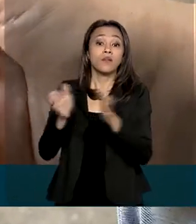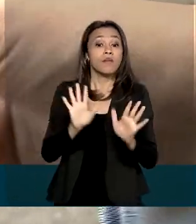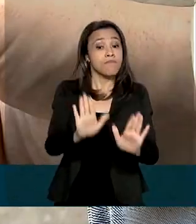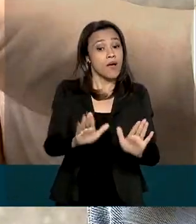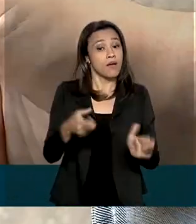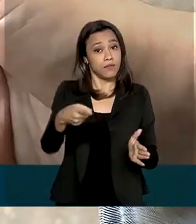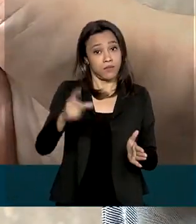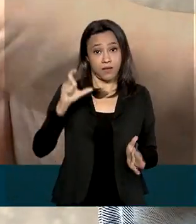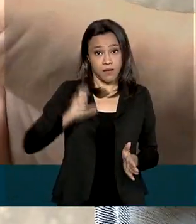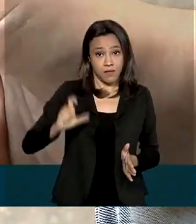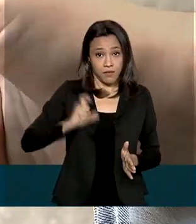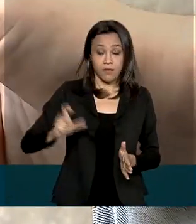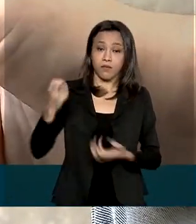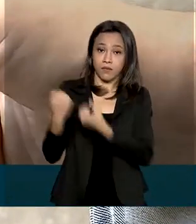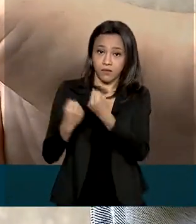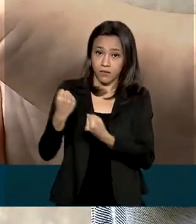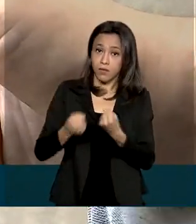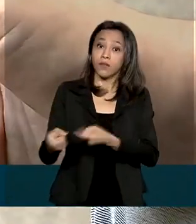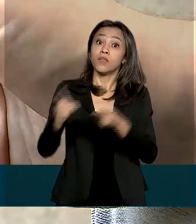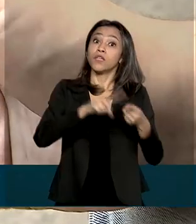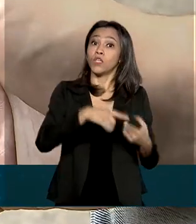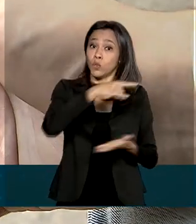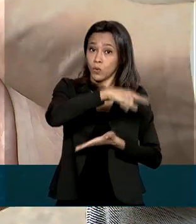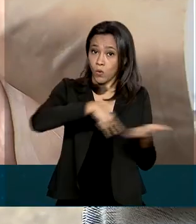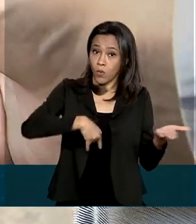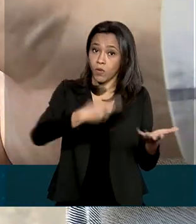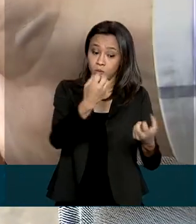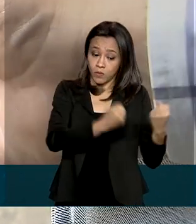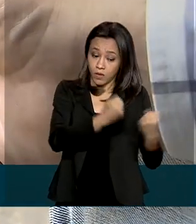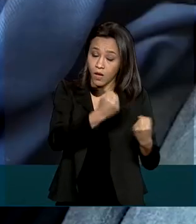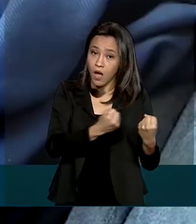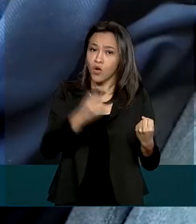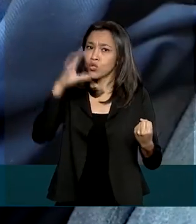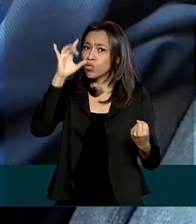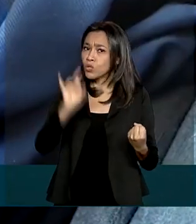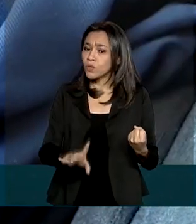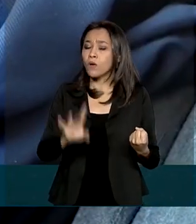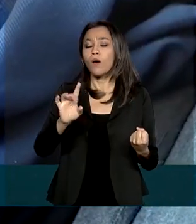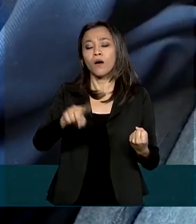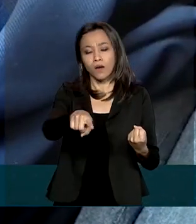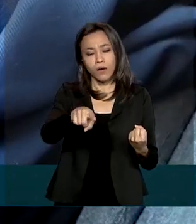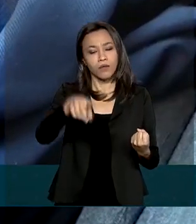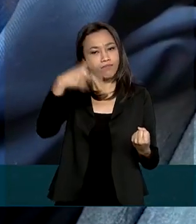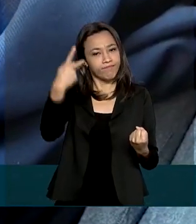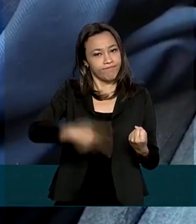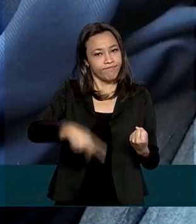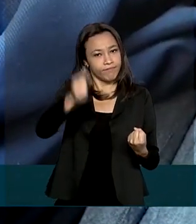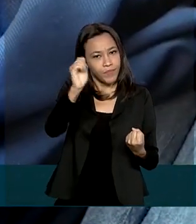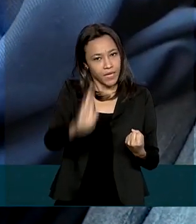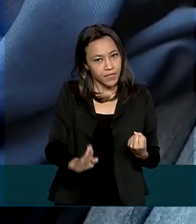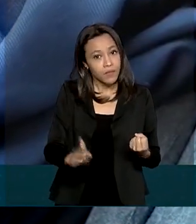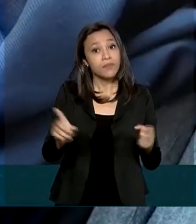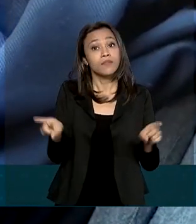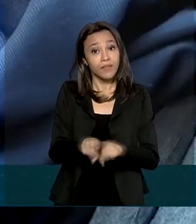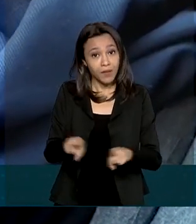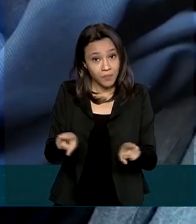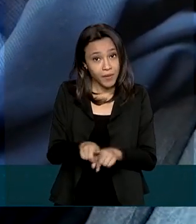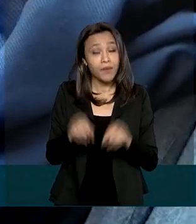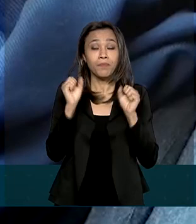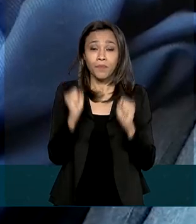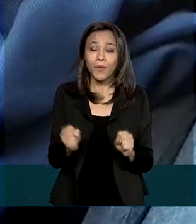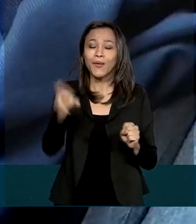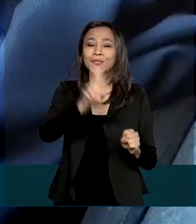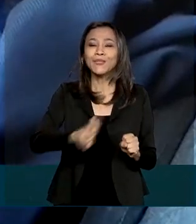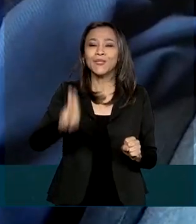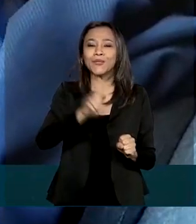habilitação e o documento do carro, digitais que só valiam no território nacional, agora também podem